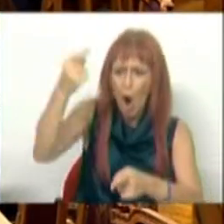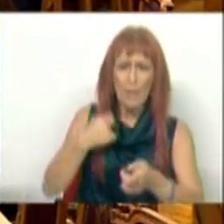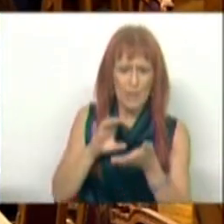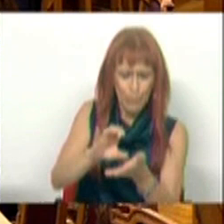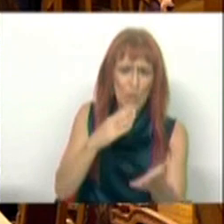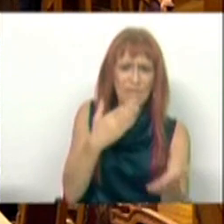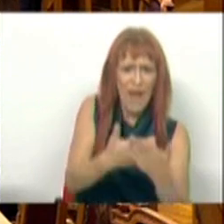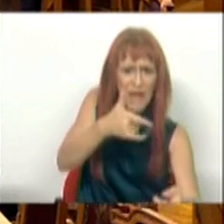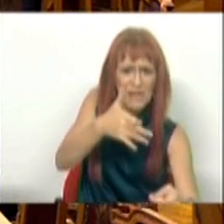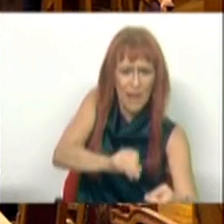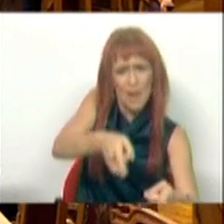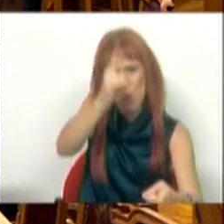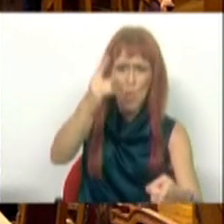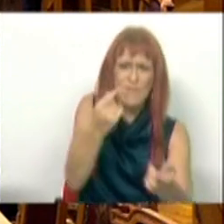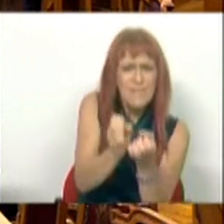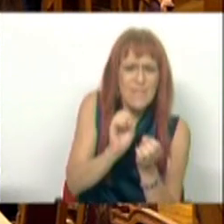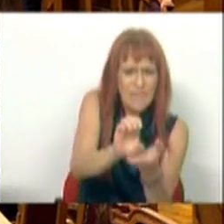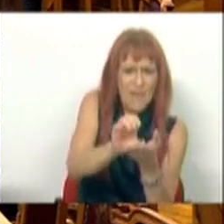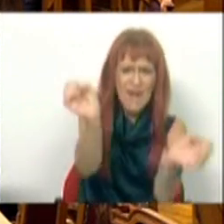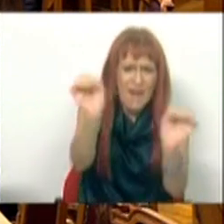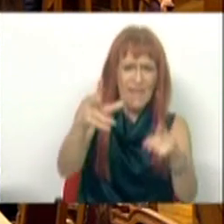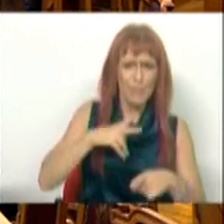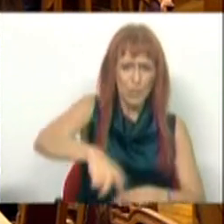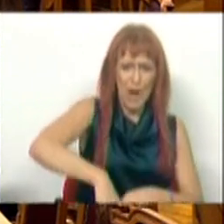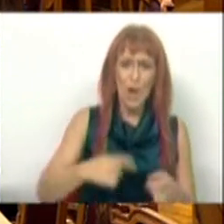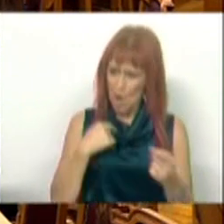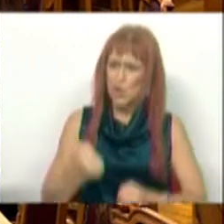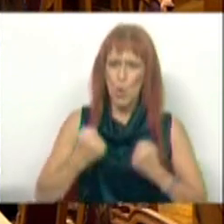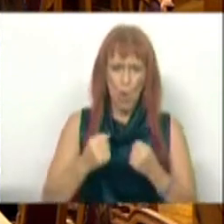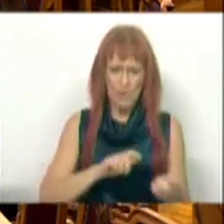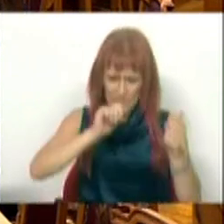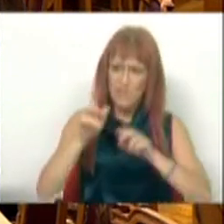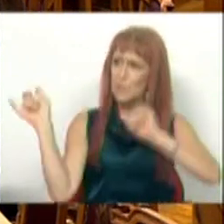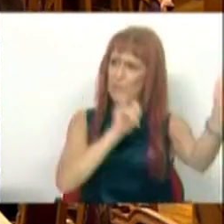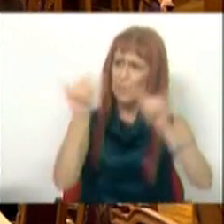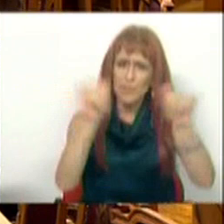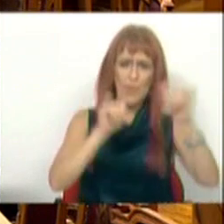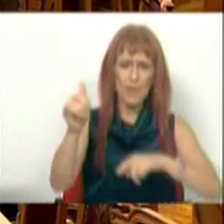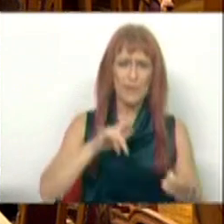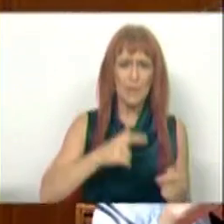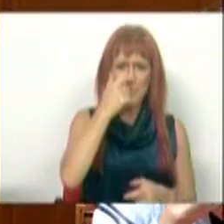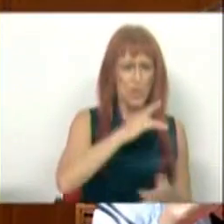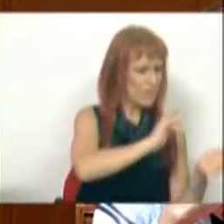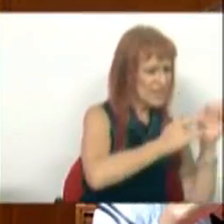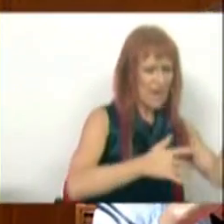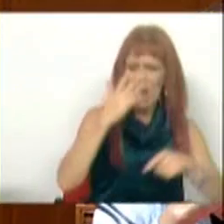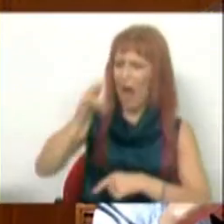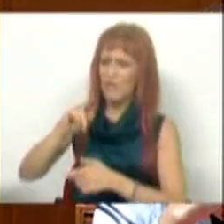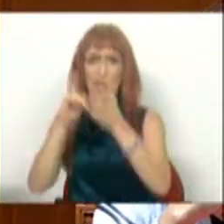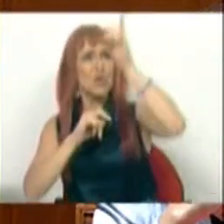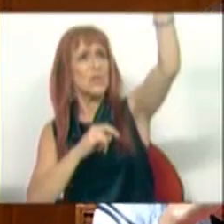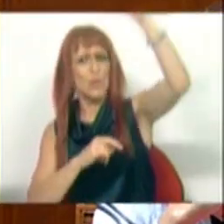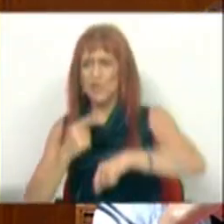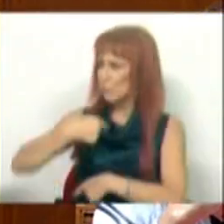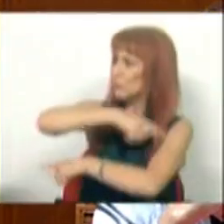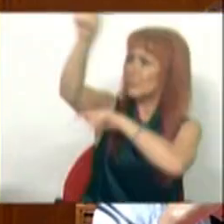tivéssemos intervencionado a TAP, não dava nada a Portugal. Nós hoje conseguimos transportar passageiros do Brasil, da África, dos Estados Unidos,